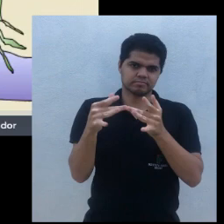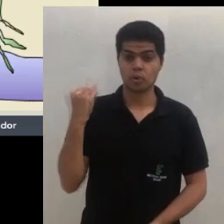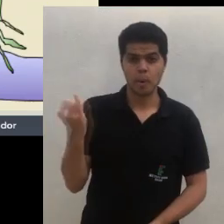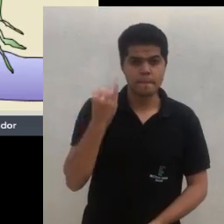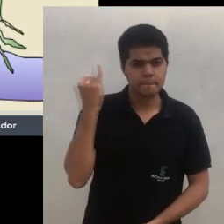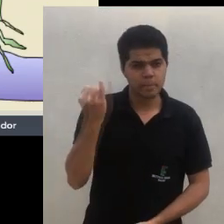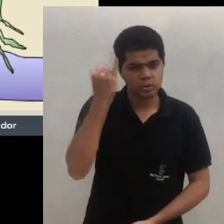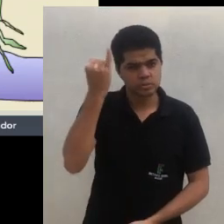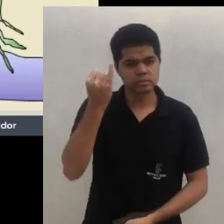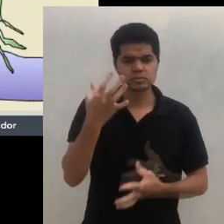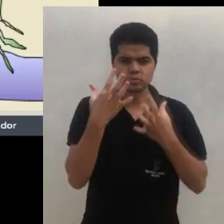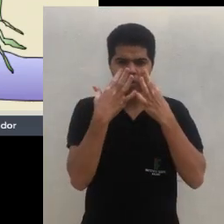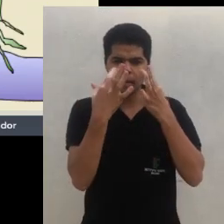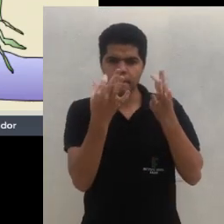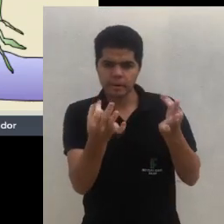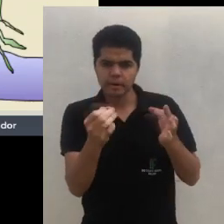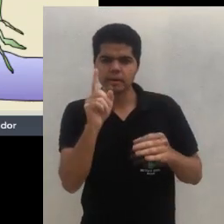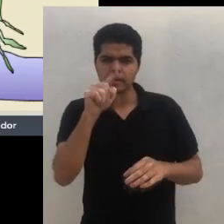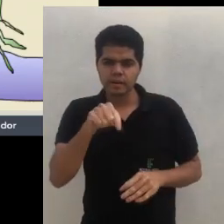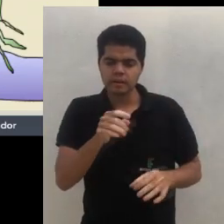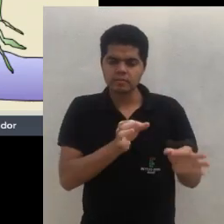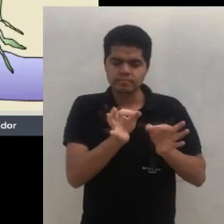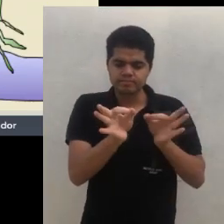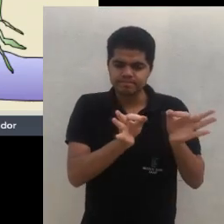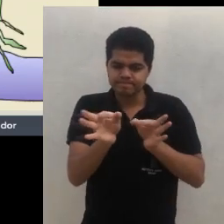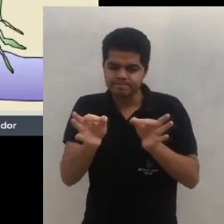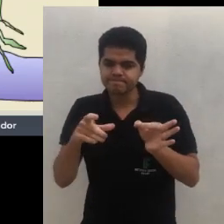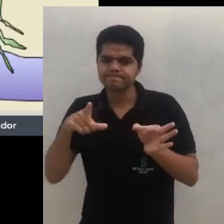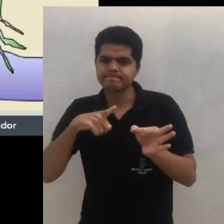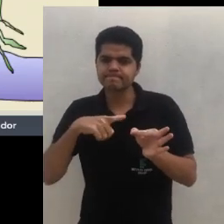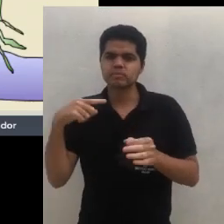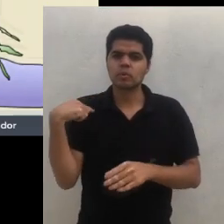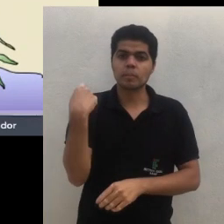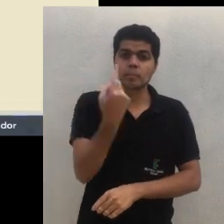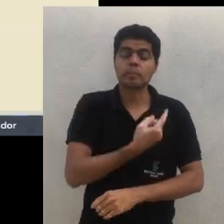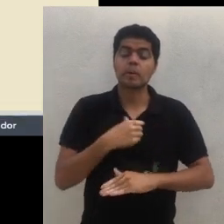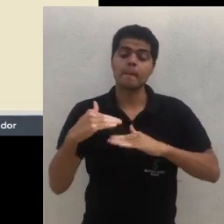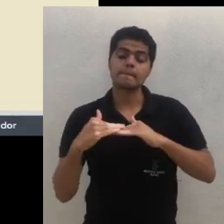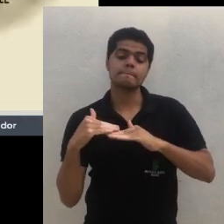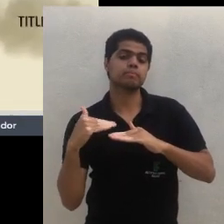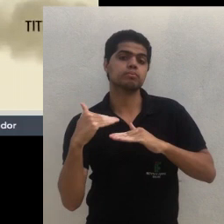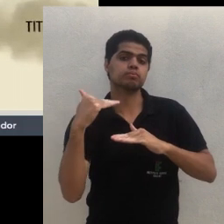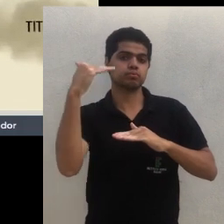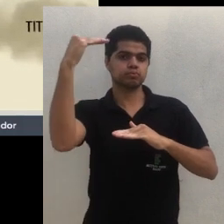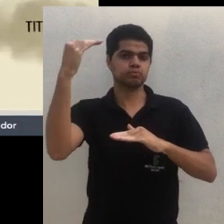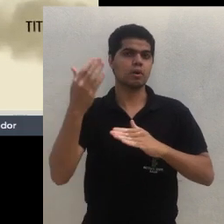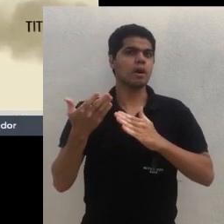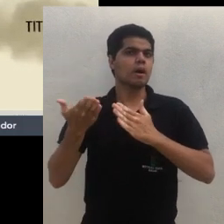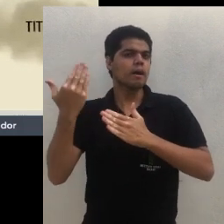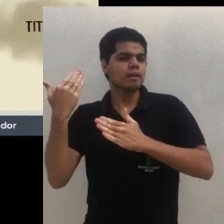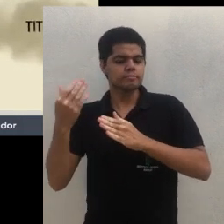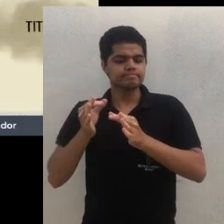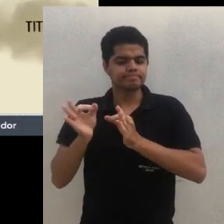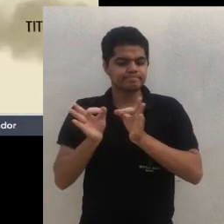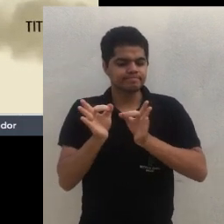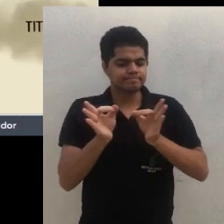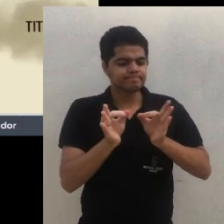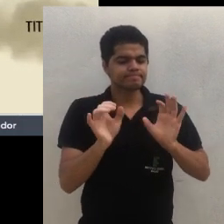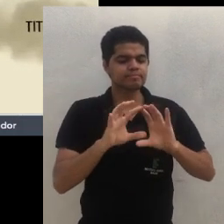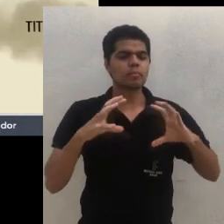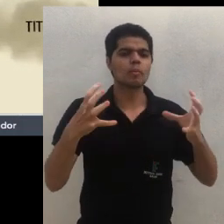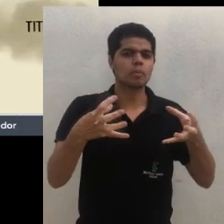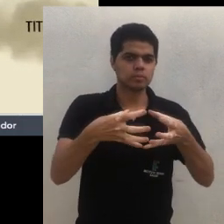relações quando a gente está construindo, desenhando esse sistema. Então, aí, a gente